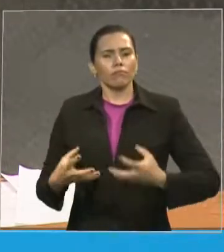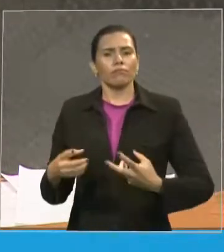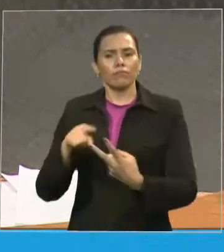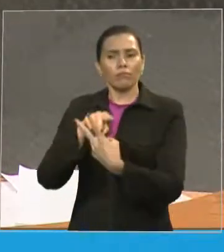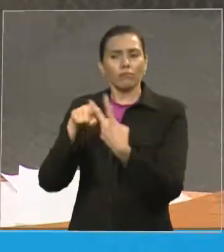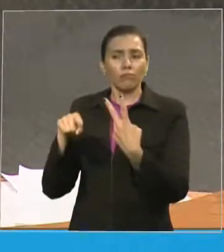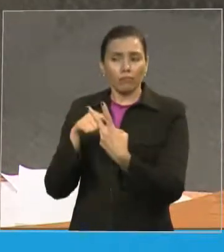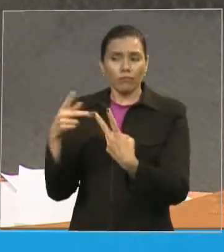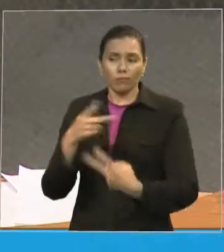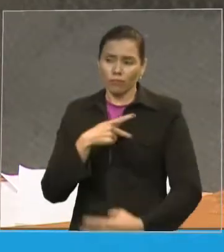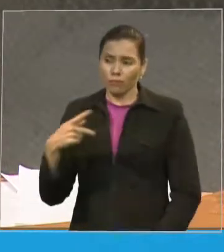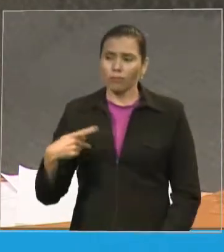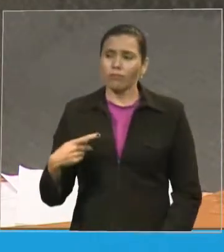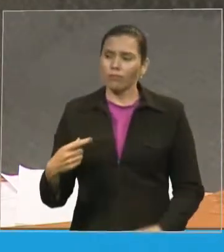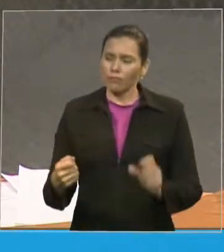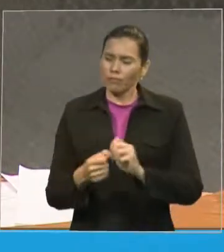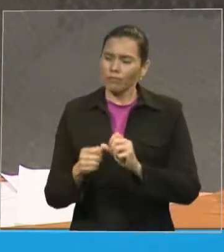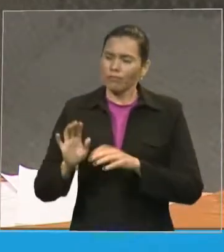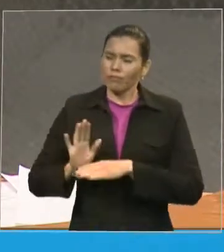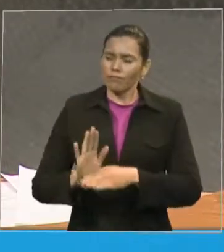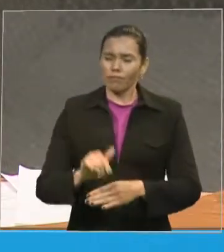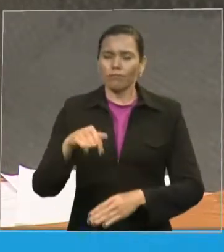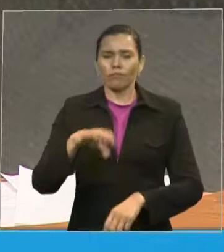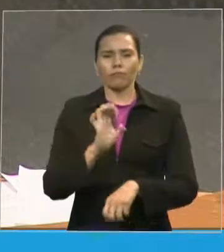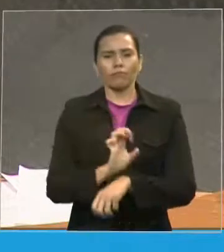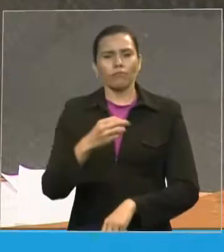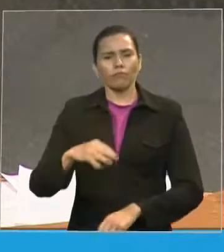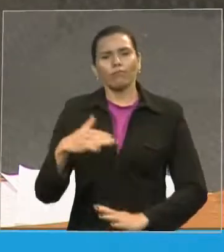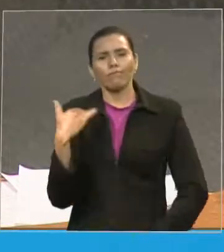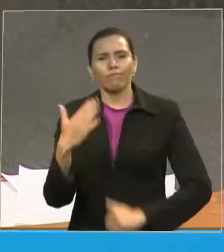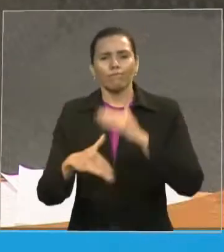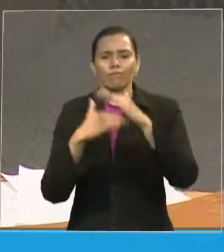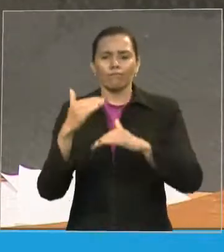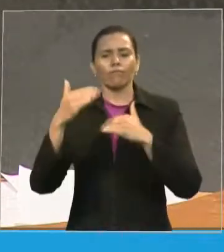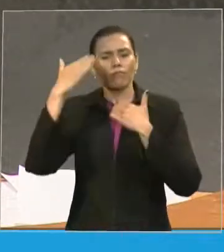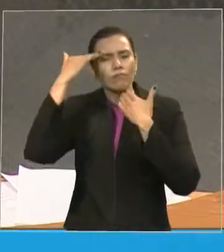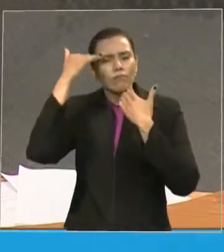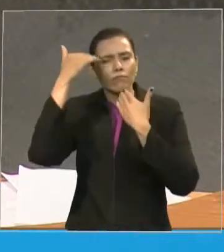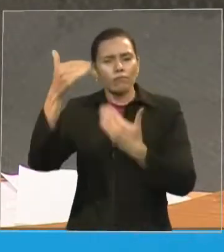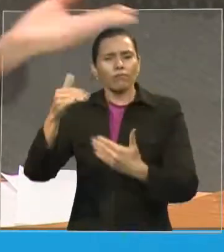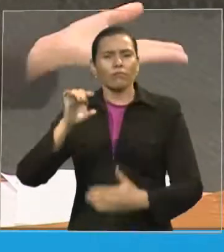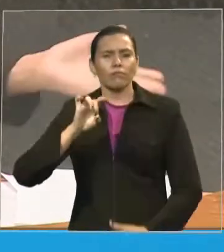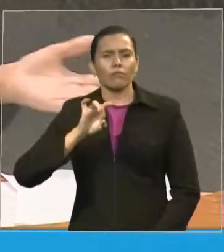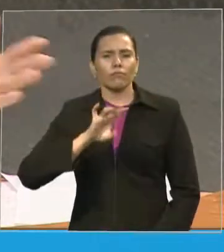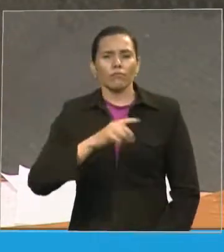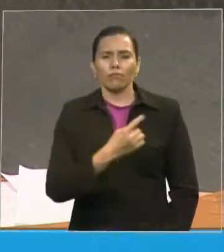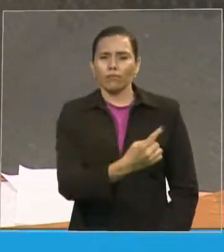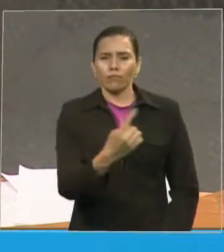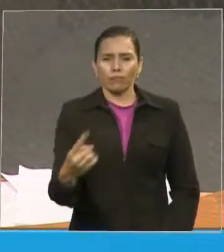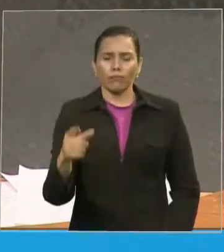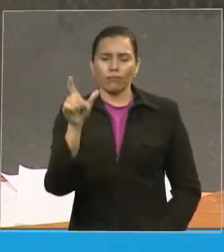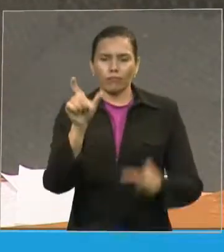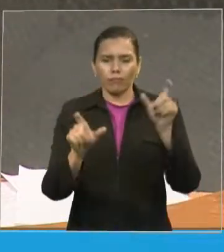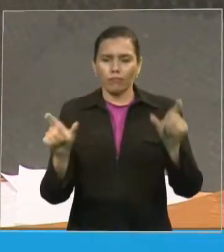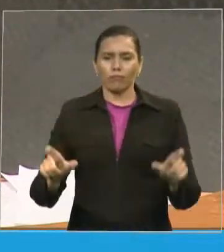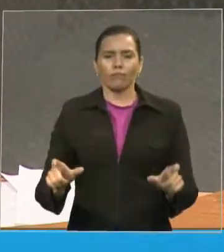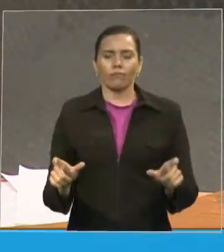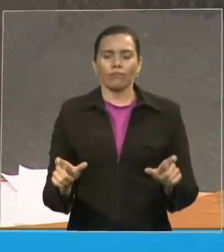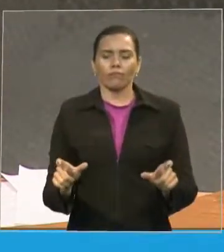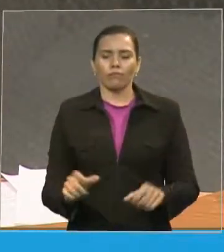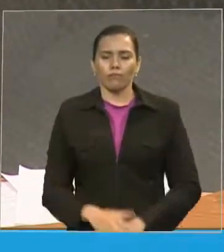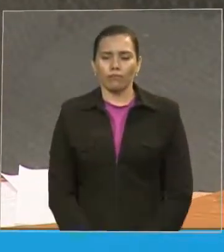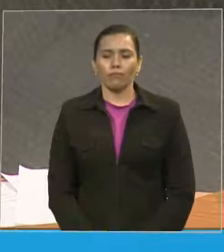Agradeço a todos vocês, muito obrigada por estar aqui para homenagear essas duas